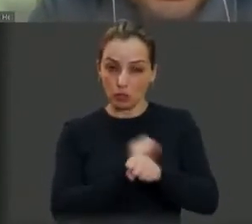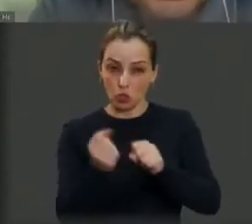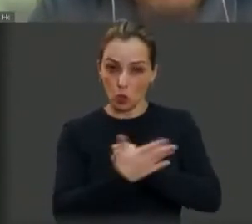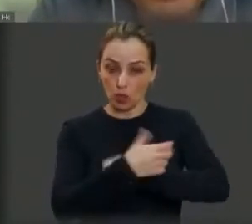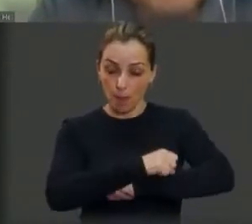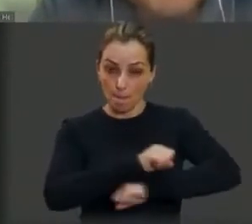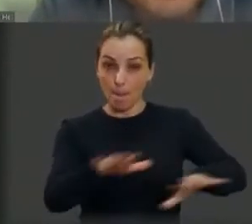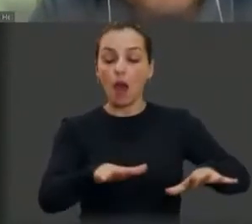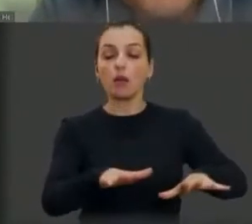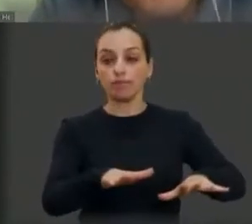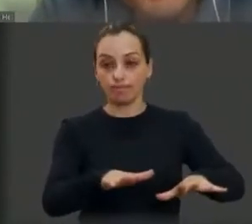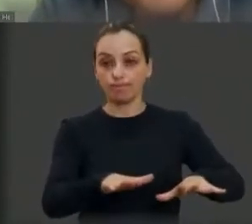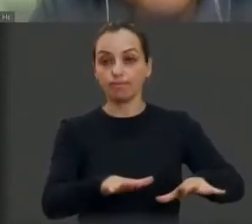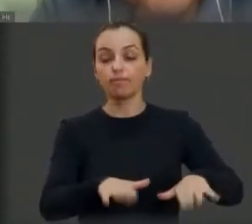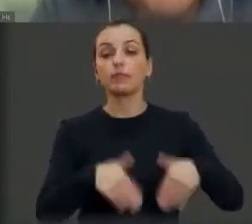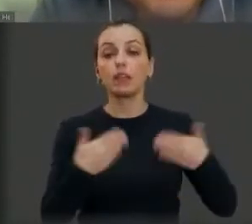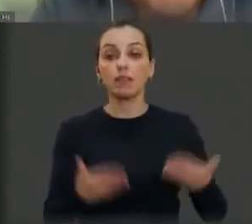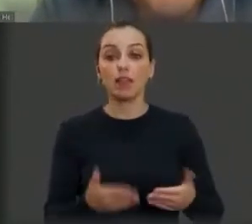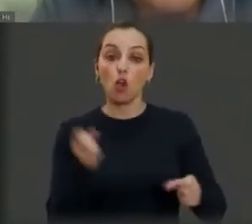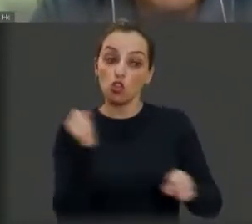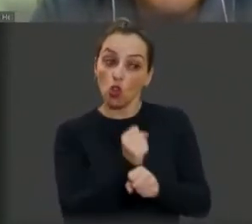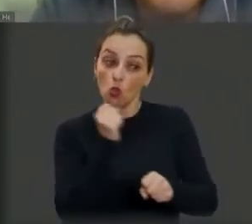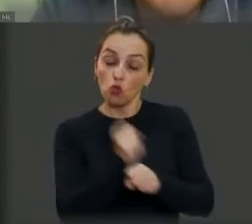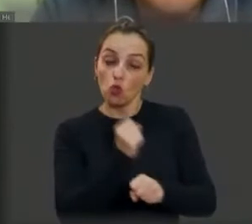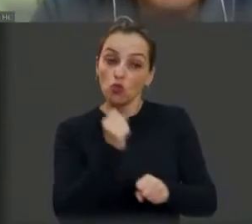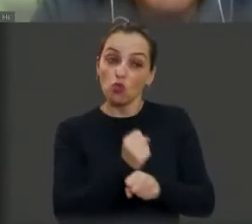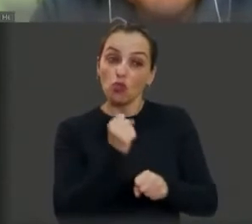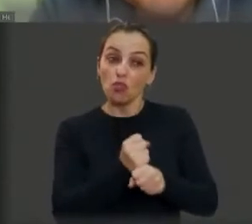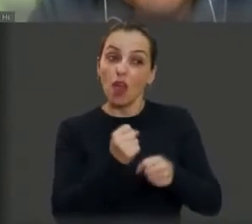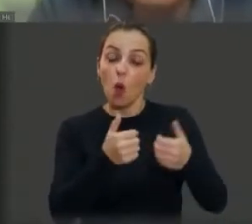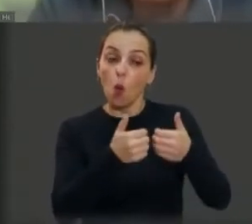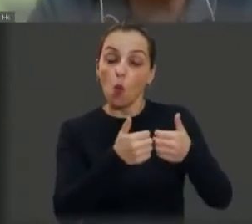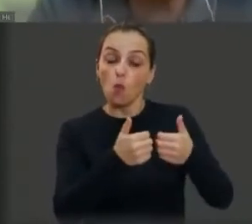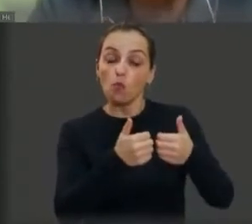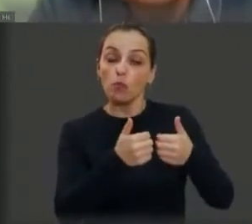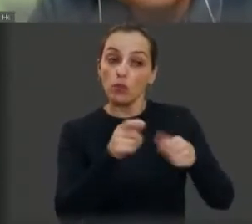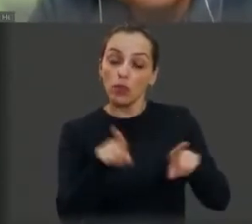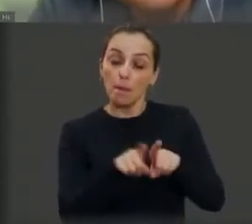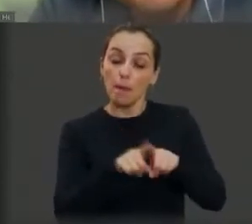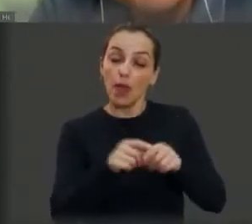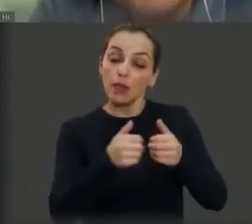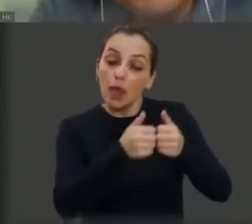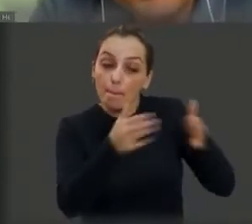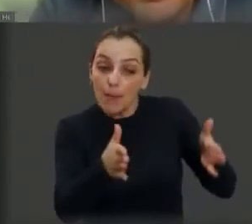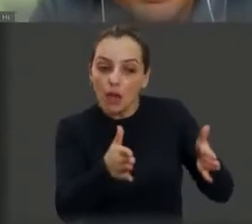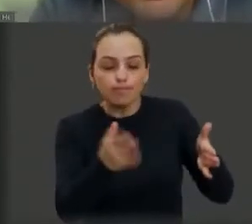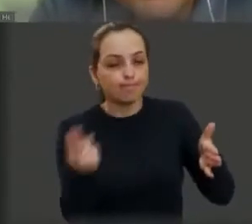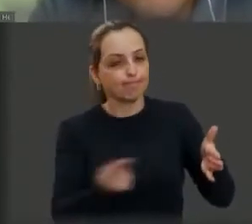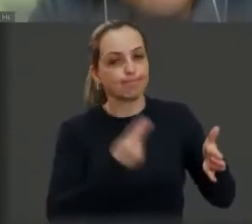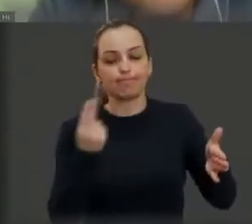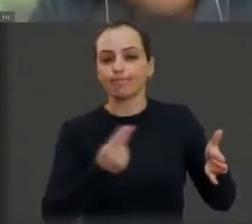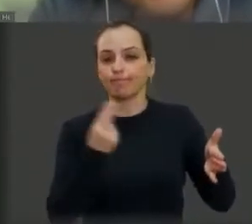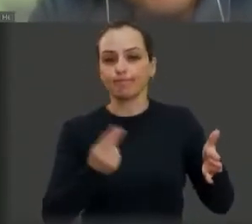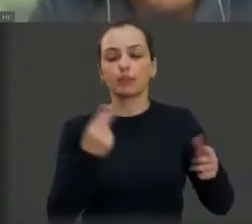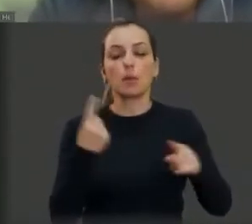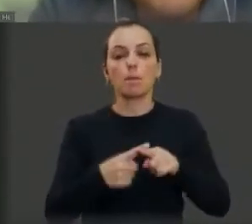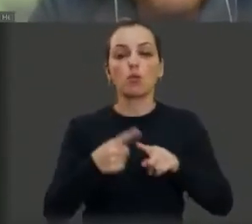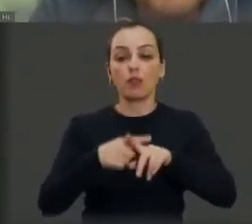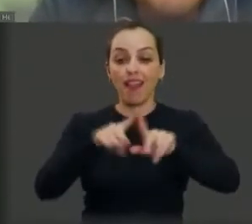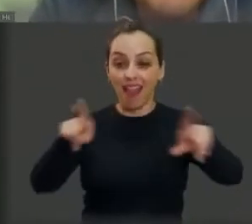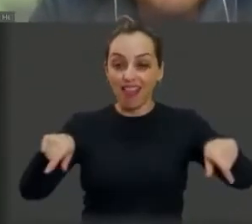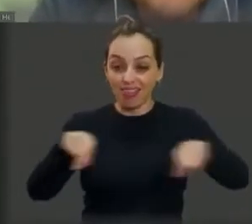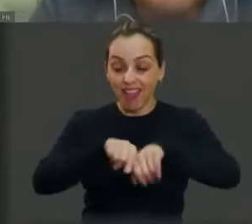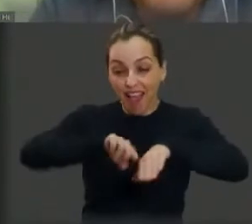para a reforma e não pode ser reaberto, por exemplo. Porque as piscinas estão com